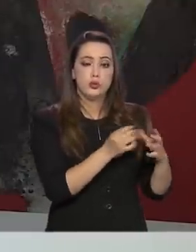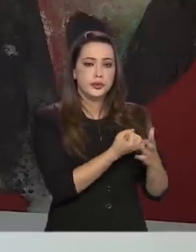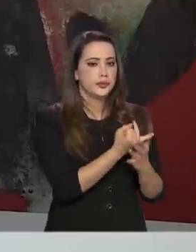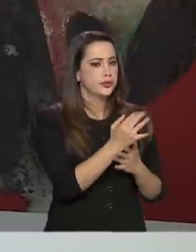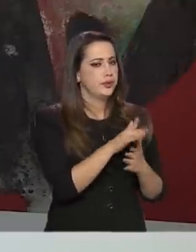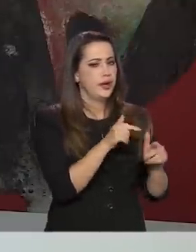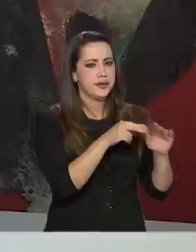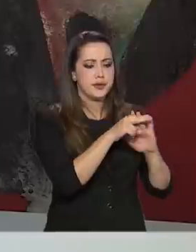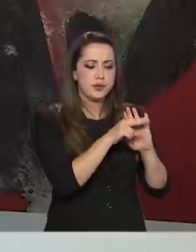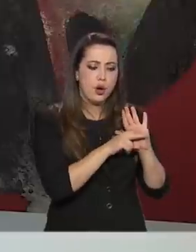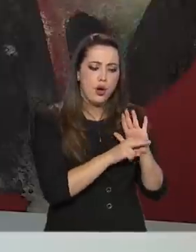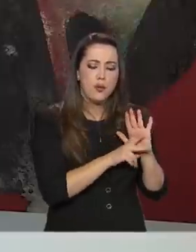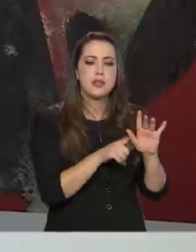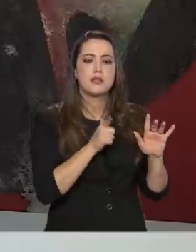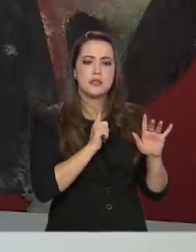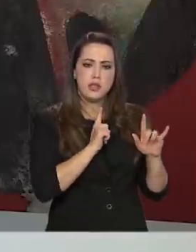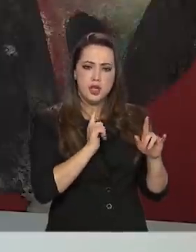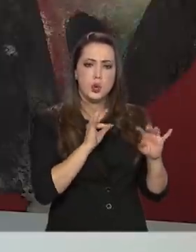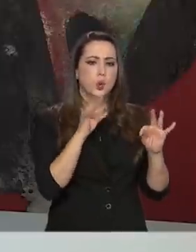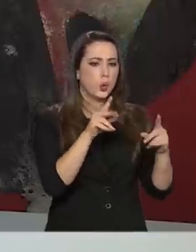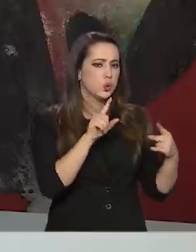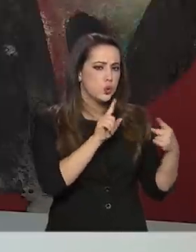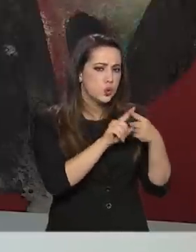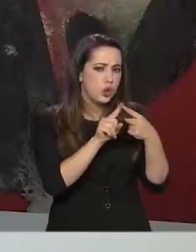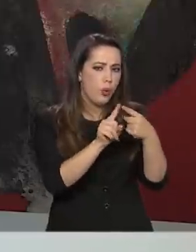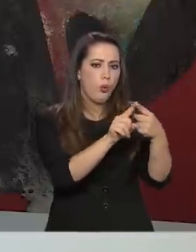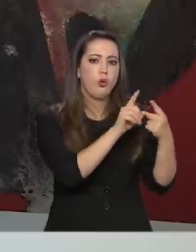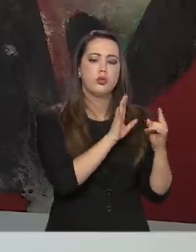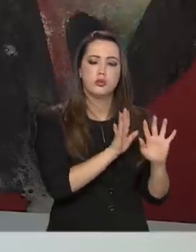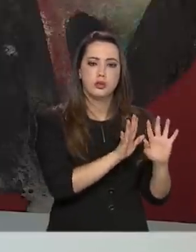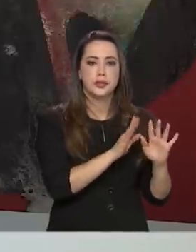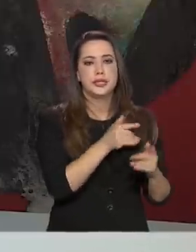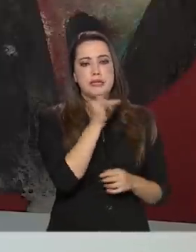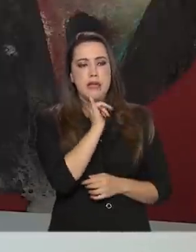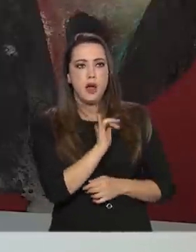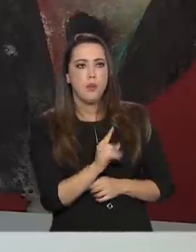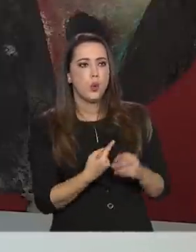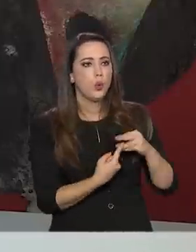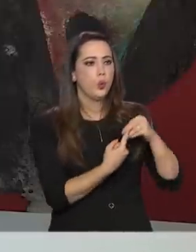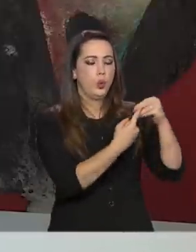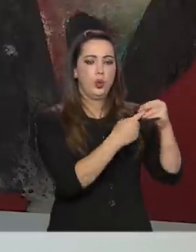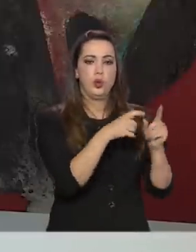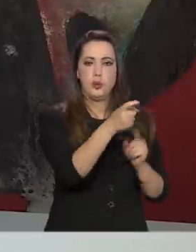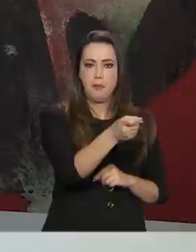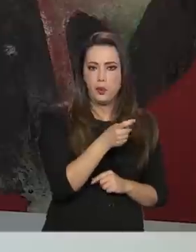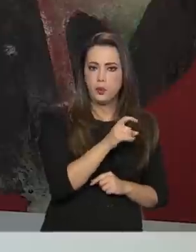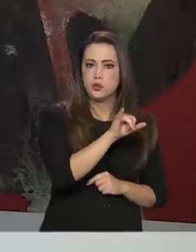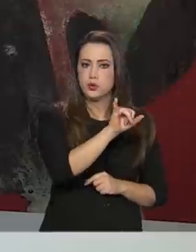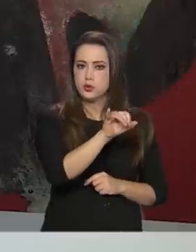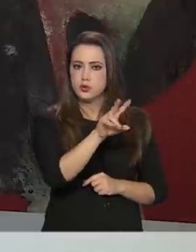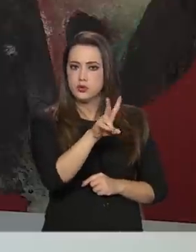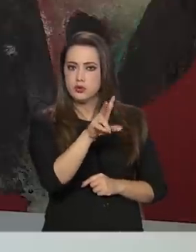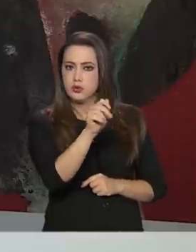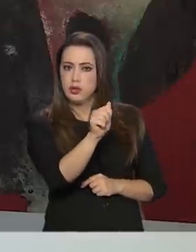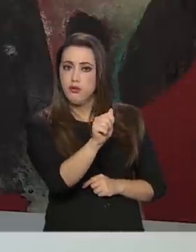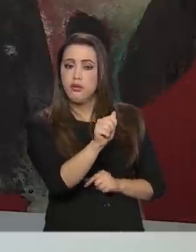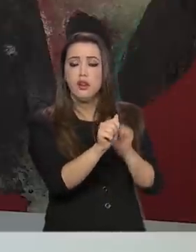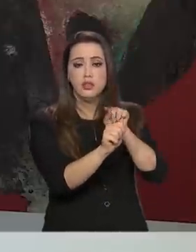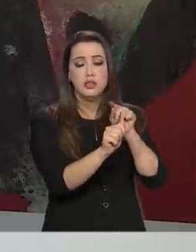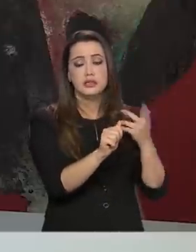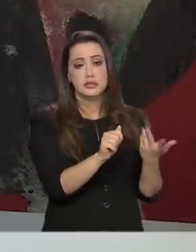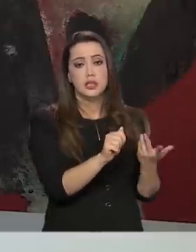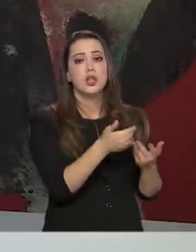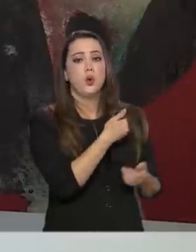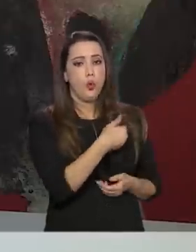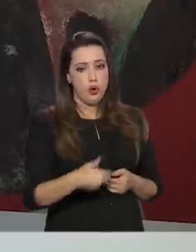que há convergência, da unificação do IVA, da unificação dos impostos. uma convergência. Então, o governo